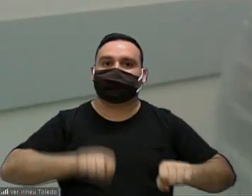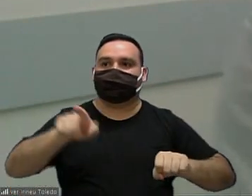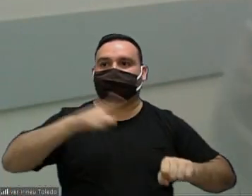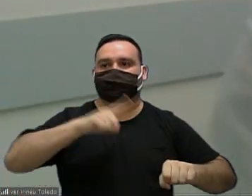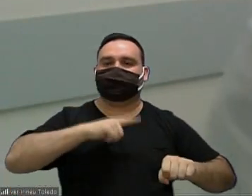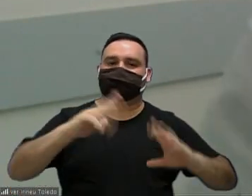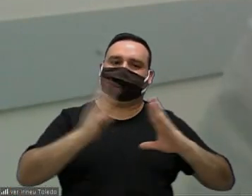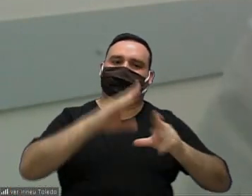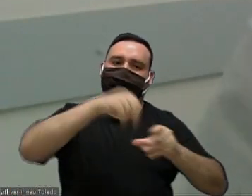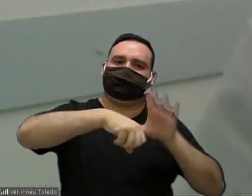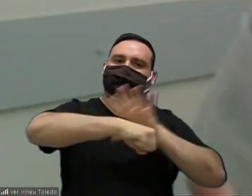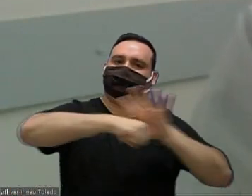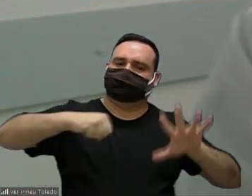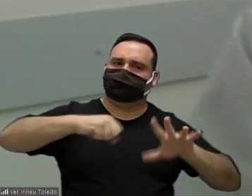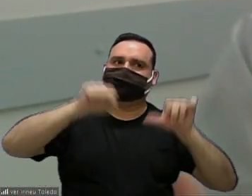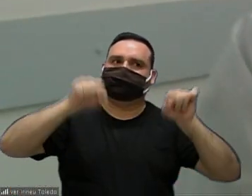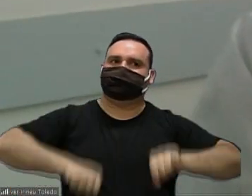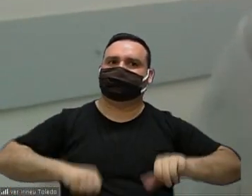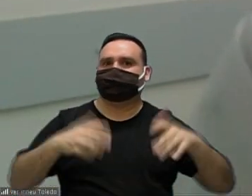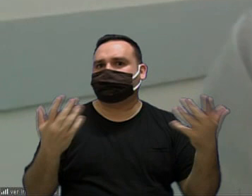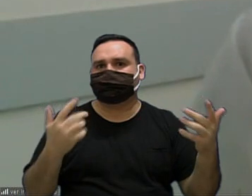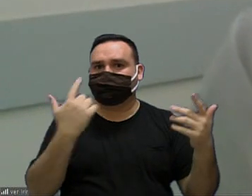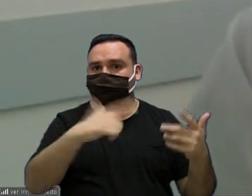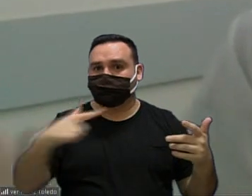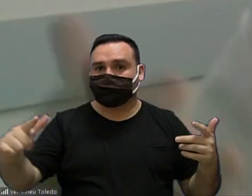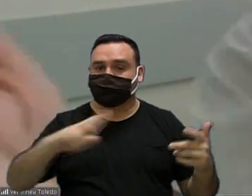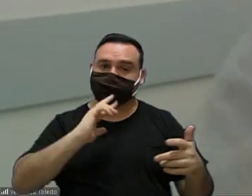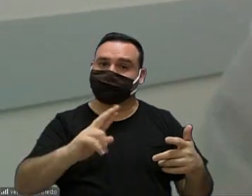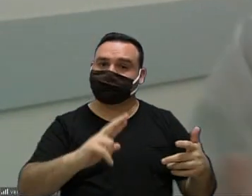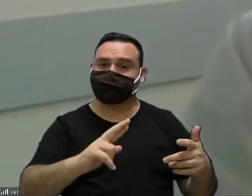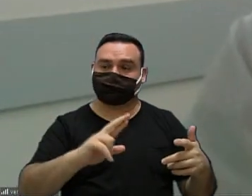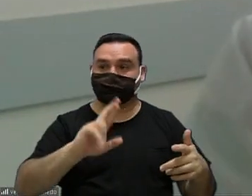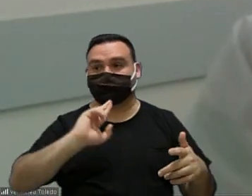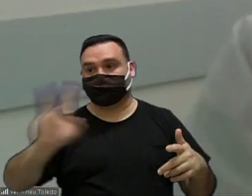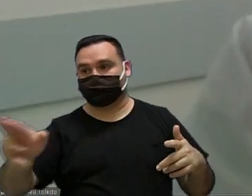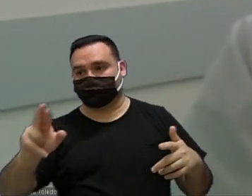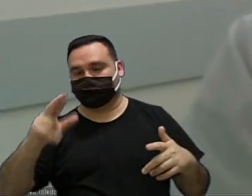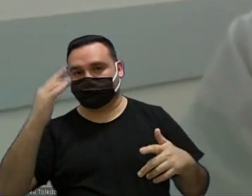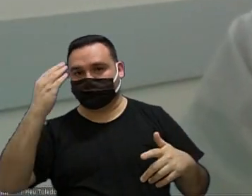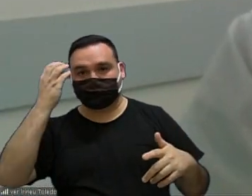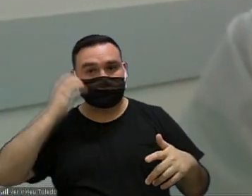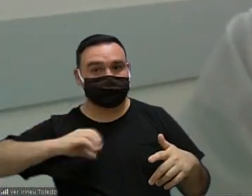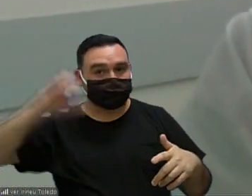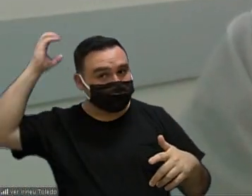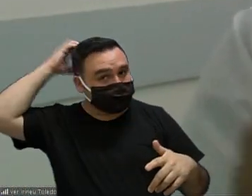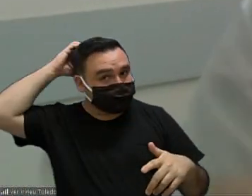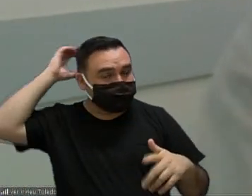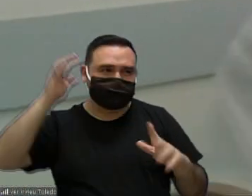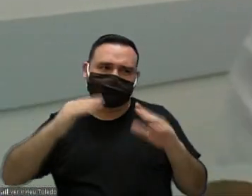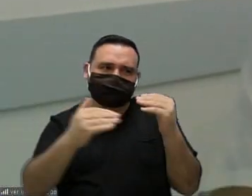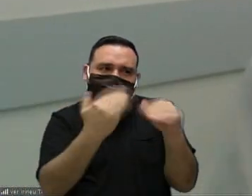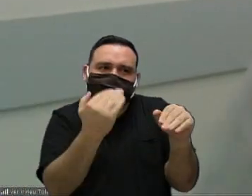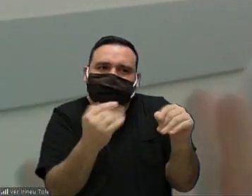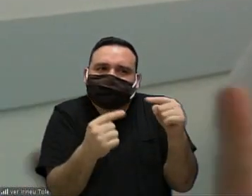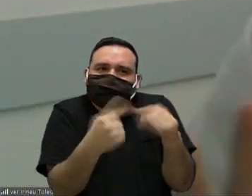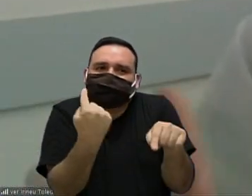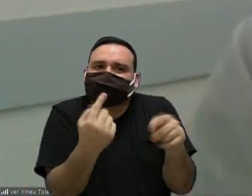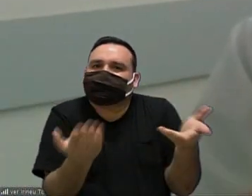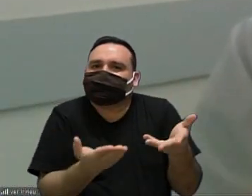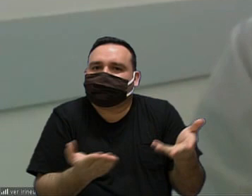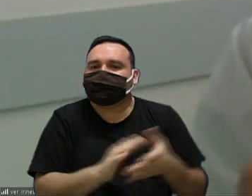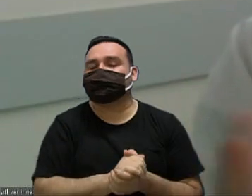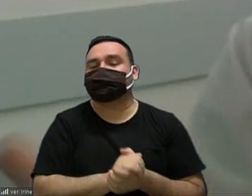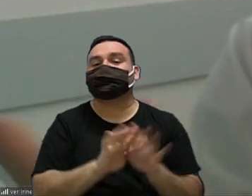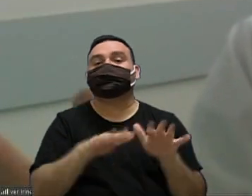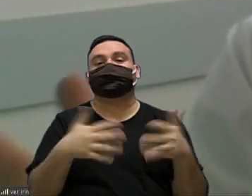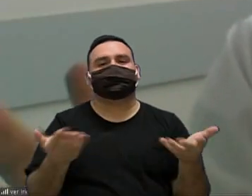ela foi vítima de violência então não tem então deram uma resposta para o senhor que não condiz com essa resposta aqui